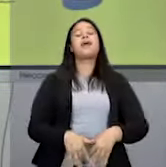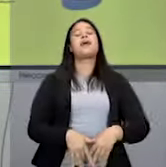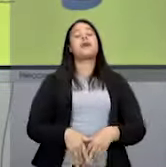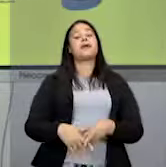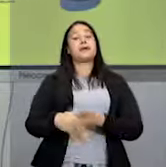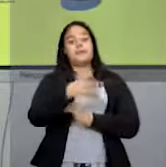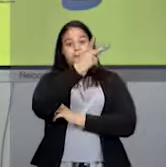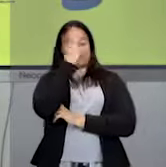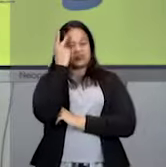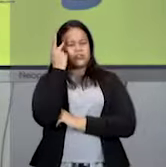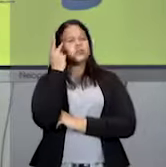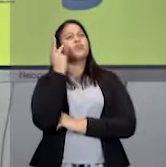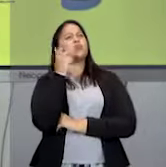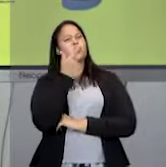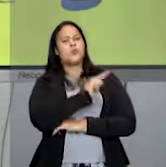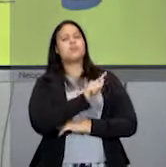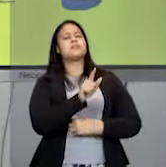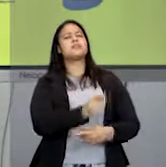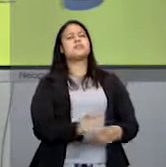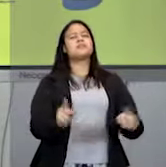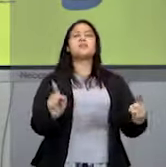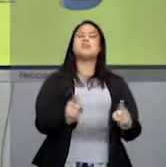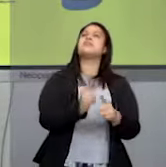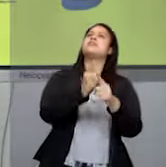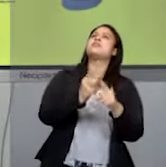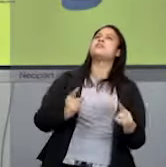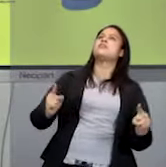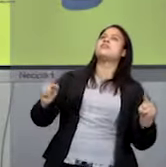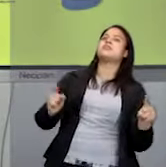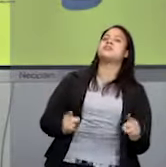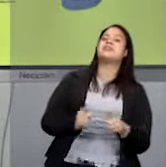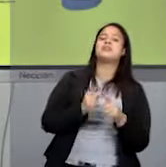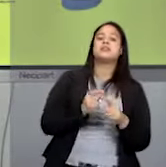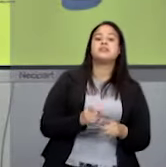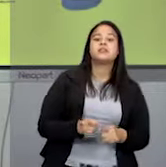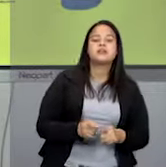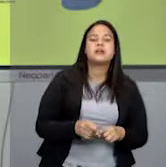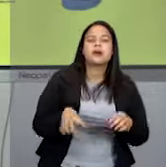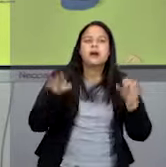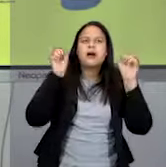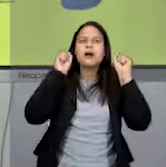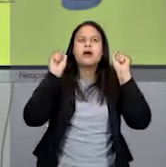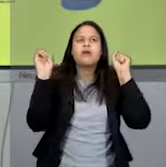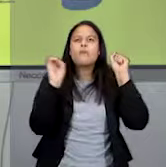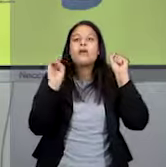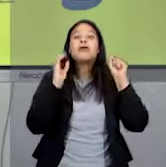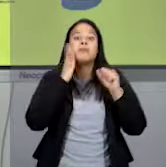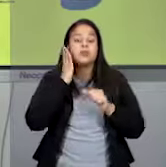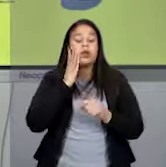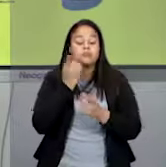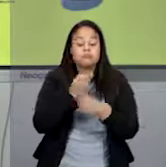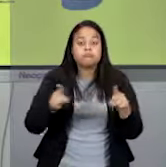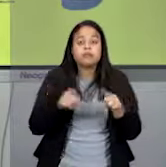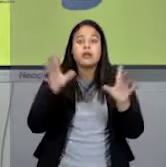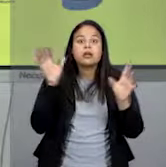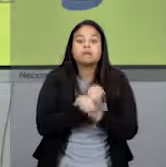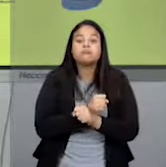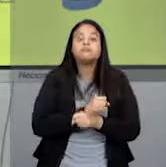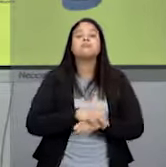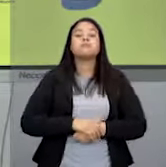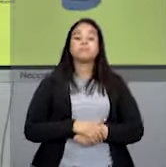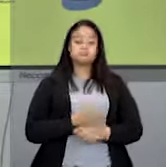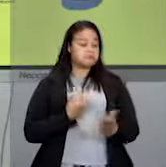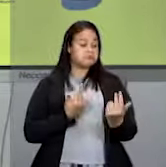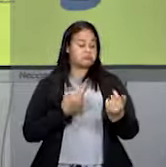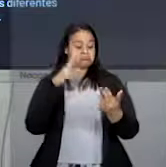é capaz de tocar aquela música certinha, sem nunca ter ouvido aquela música. É como ler um texto. Isso